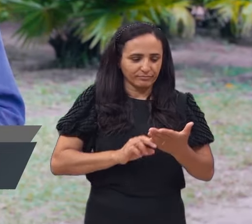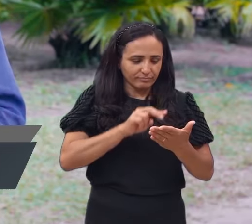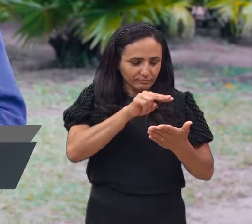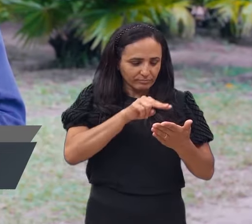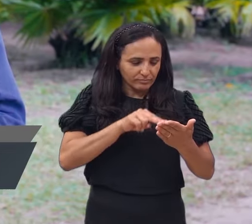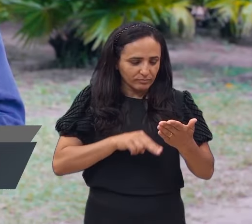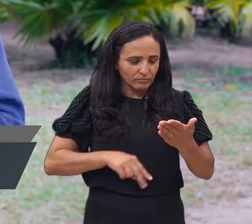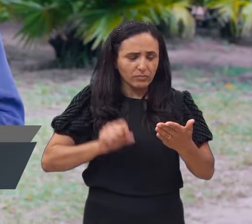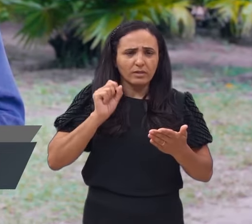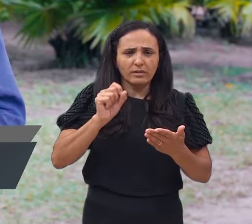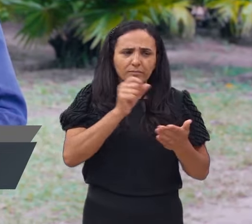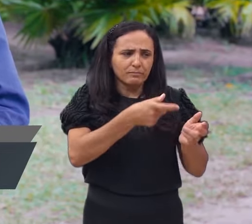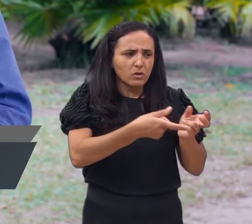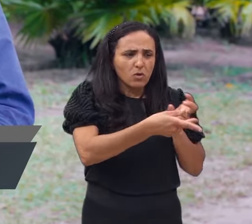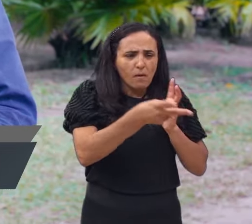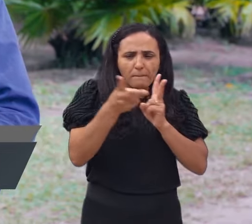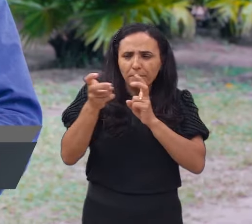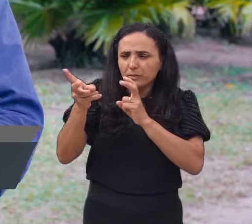diz assim o texto sagrado.